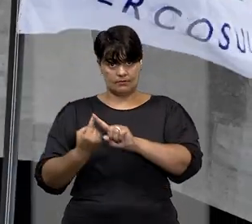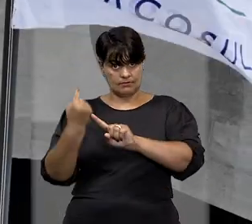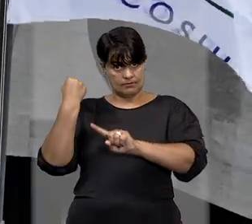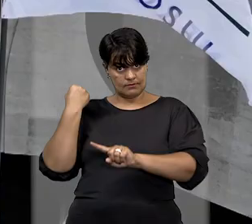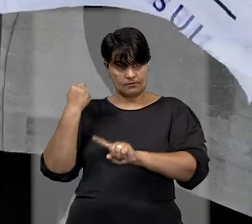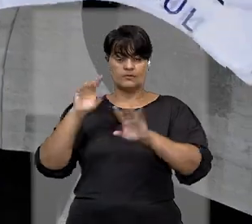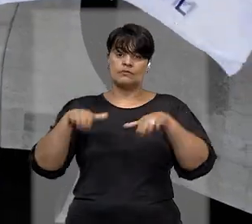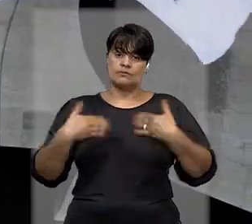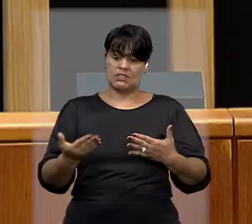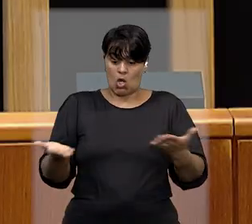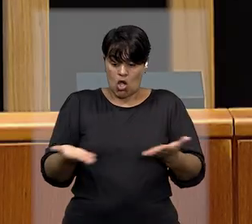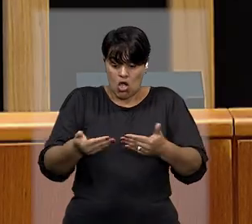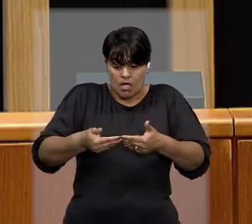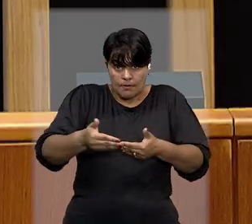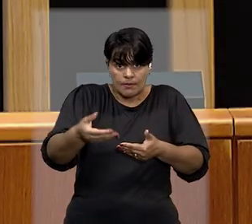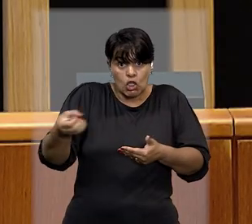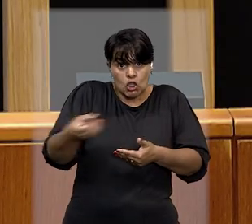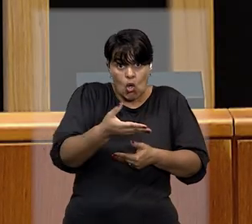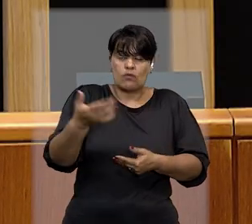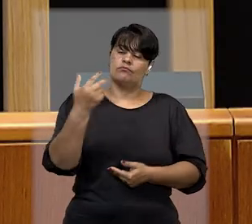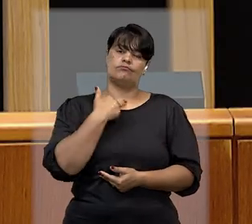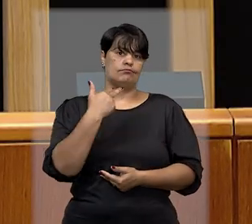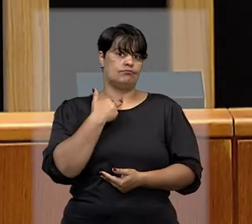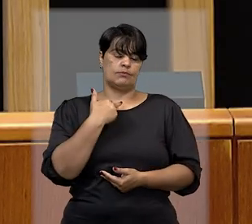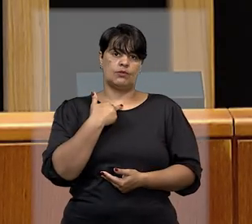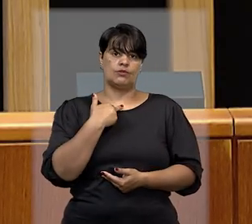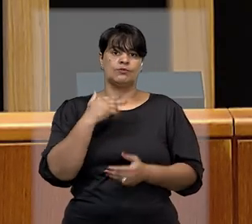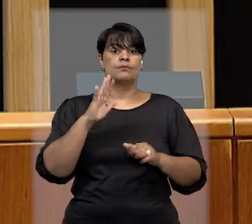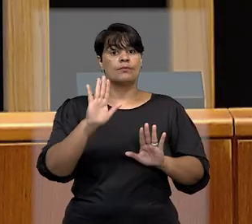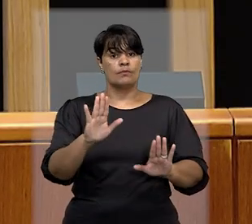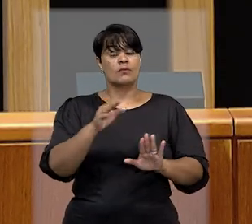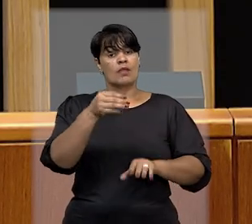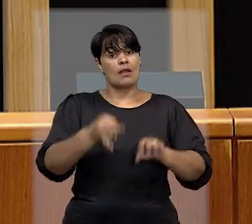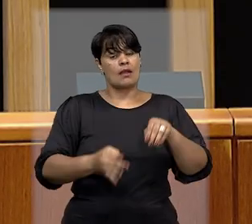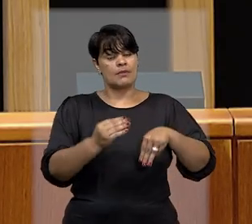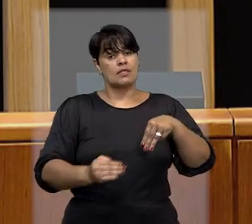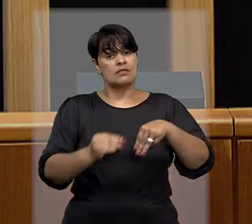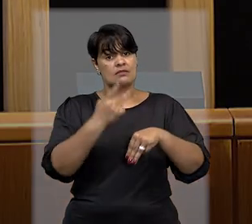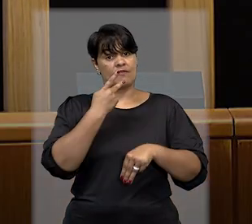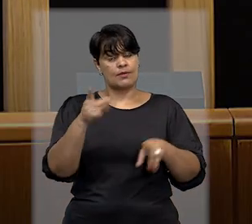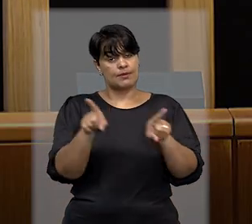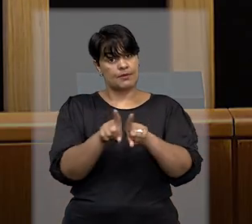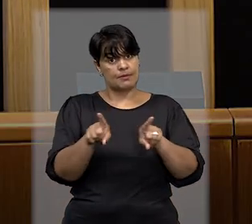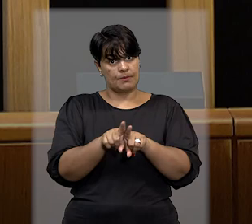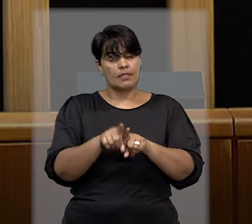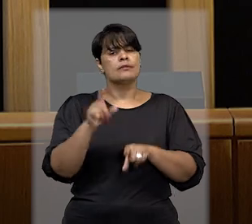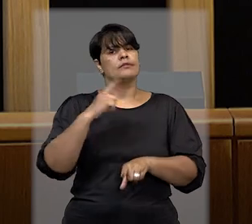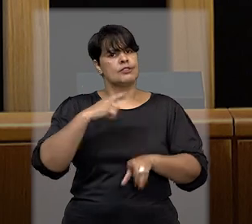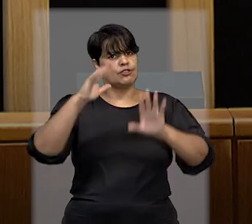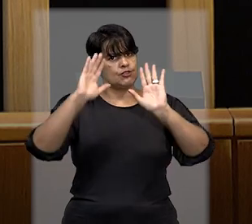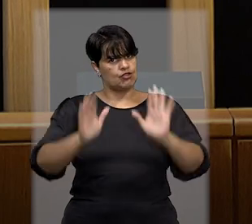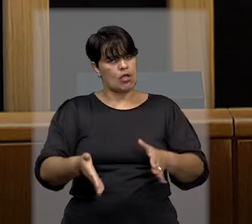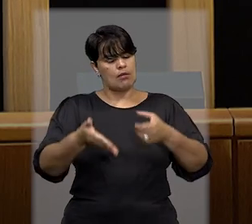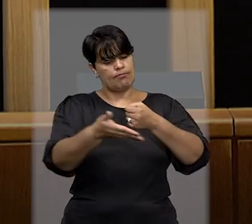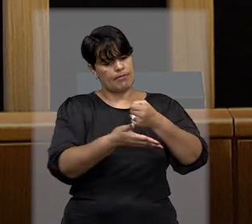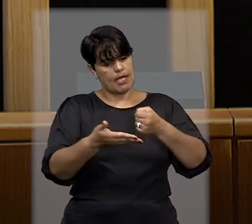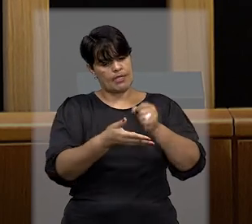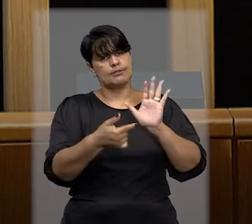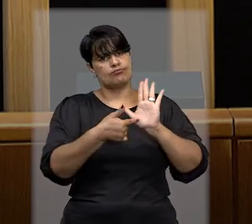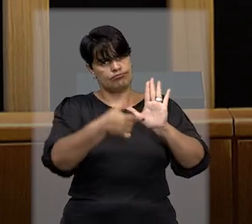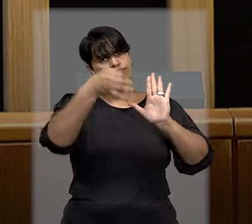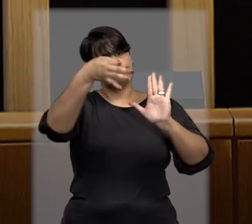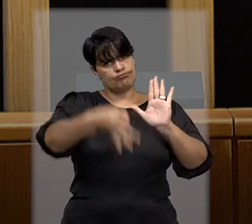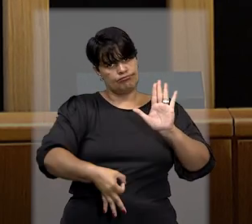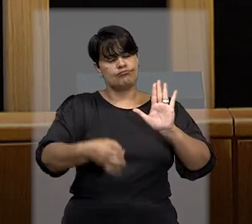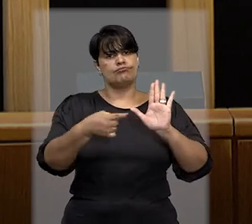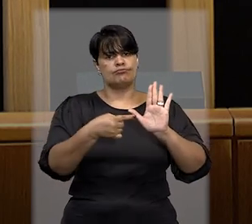examinar o novo pedido. A ministra Maria Tereza de Assis Moura apontou também que, como bem fundamentado pelo Tribunal de Origem, a